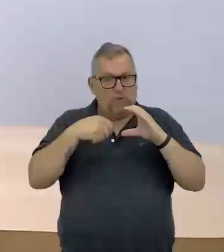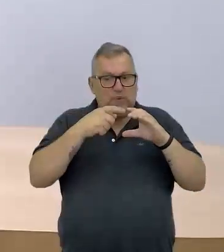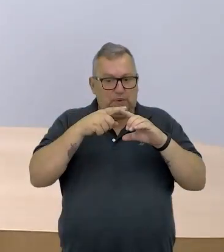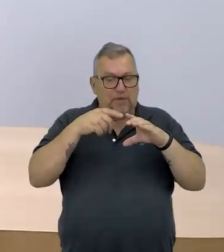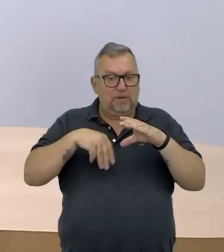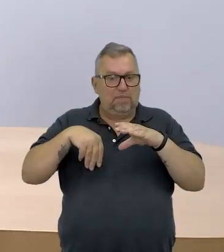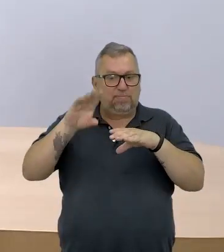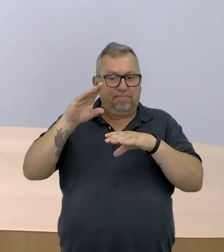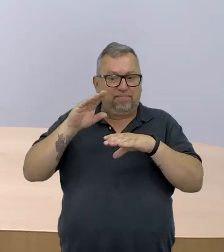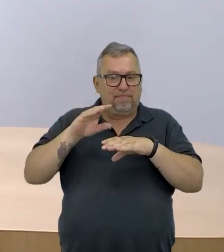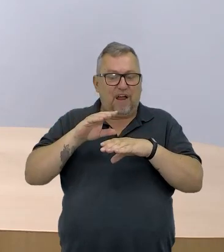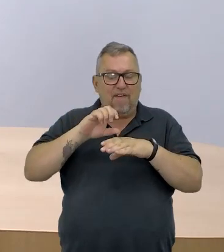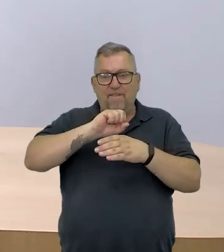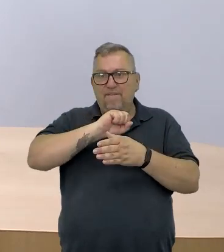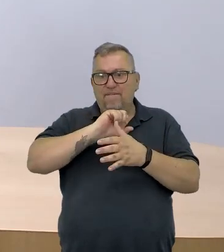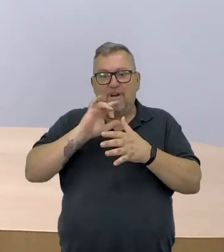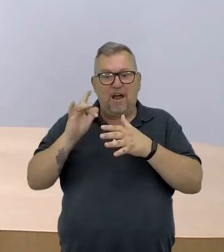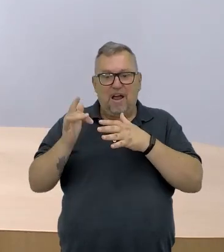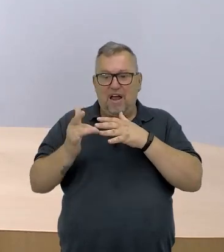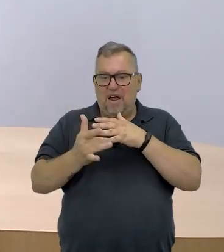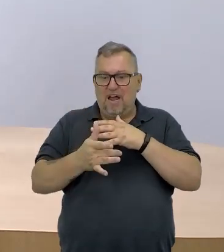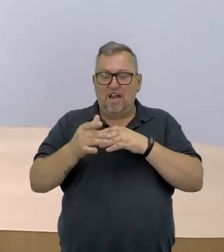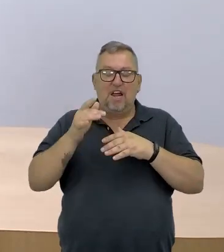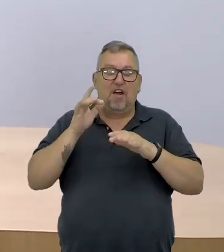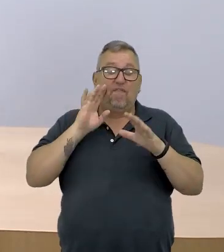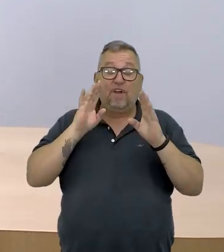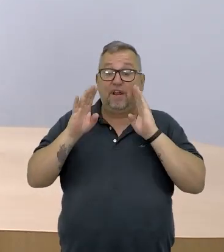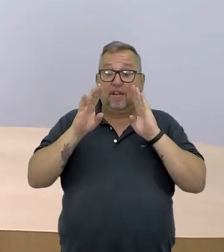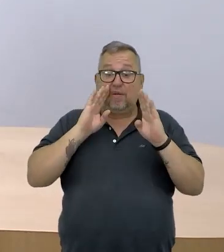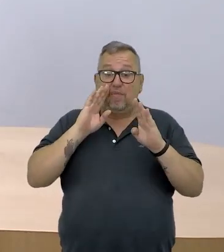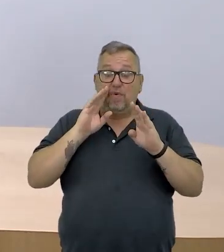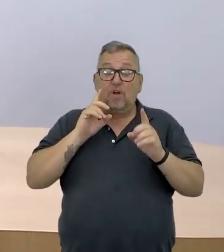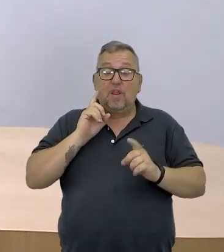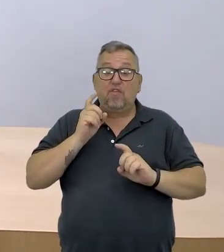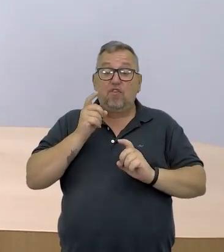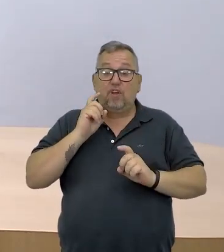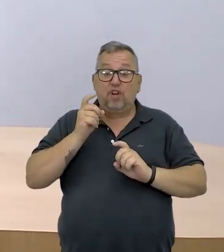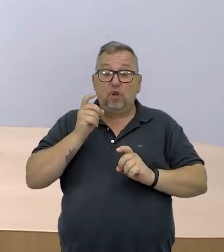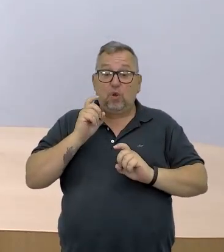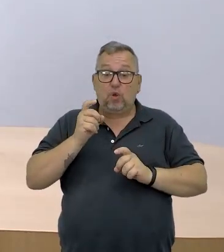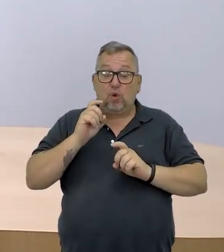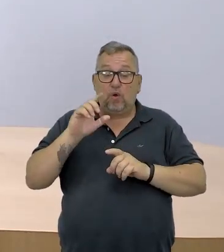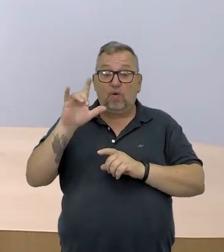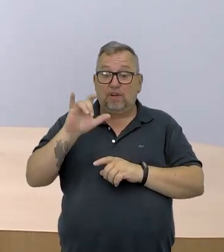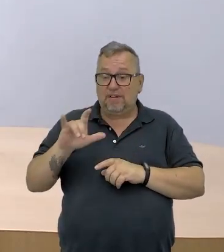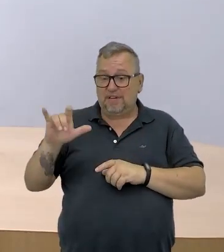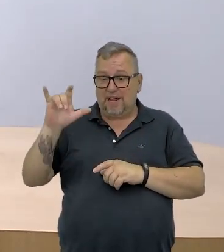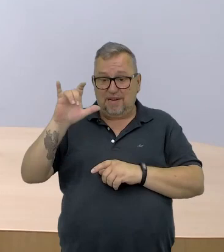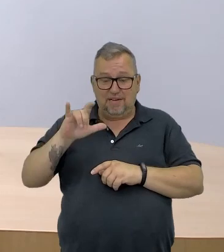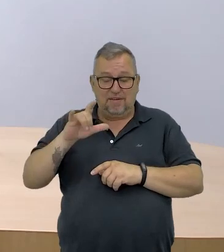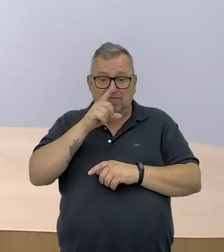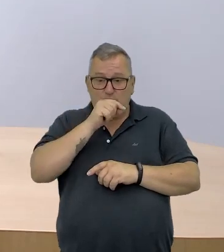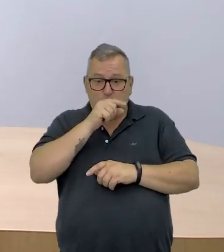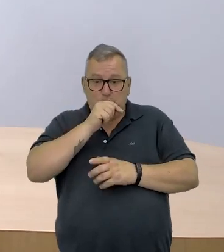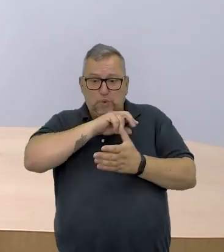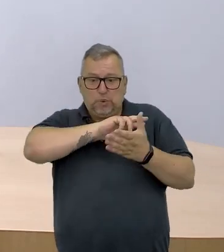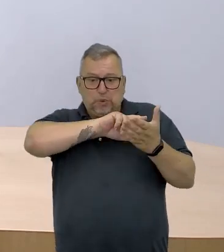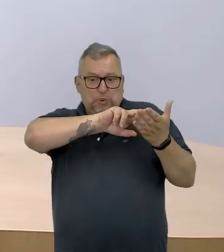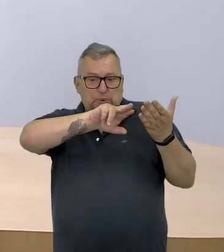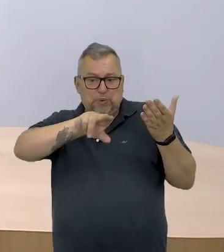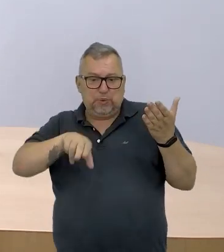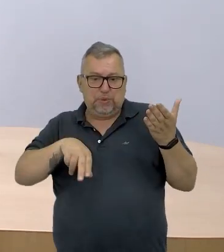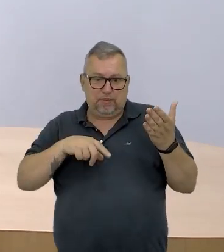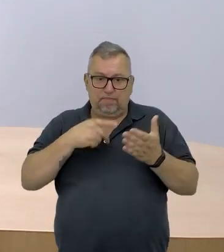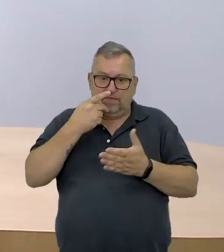subir em várias redes sociais, né? Pode ser Facebook, Instagram, TikTok, enfim. O que vocês acharem interessantes para fazer aí, tá? Eu estou